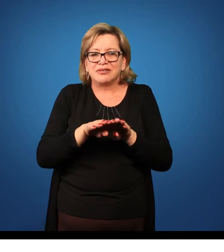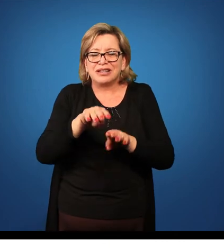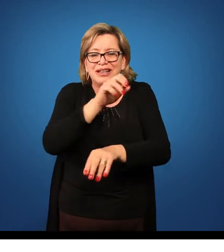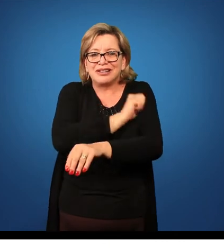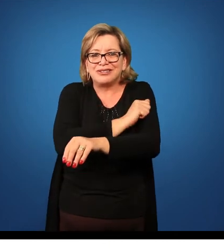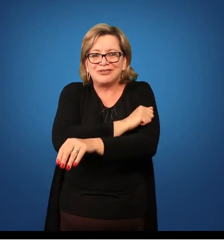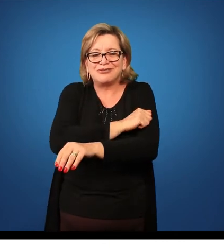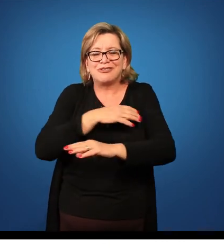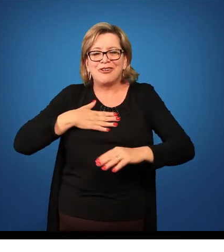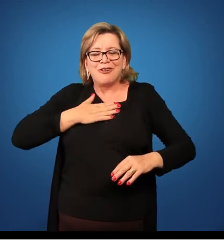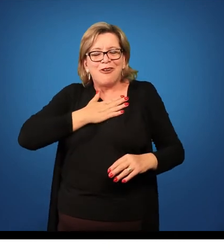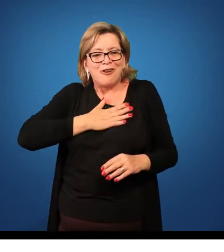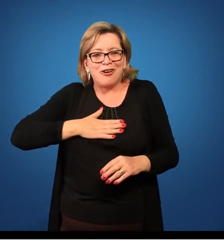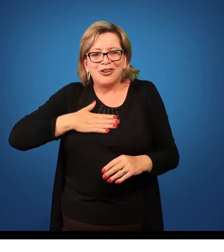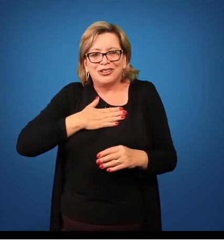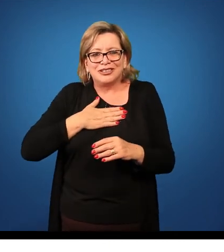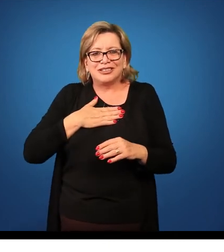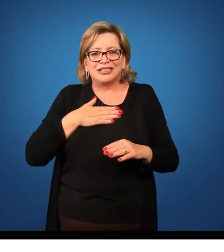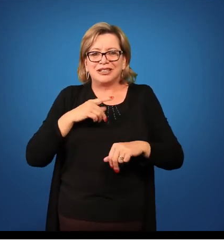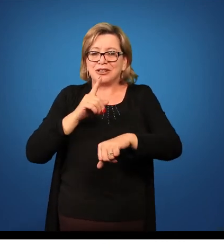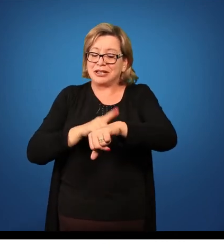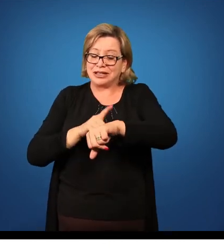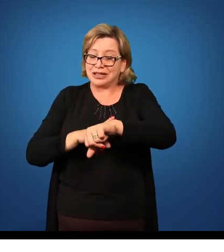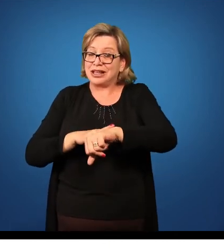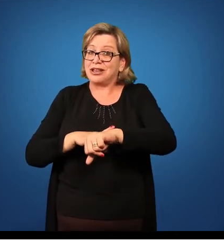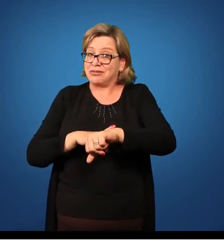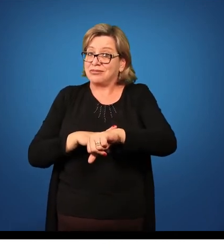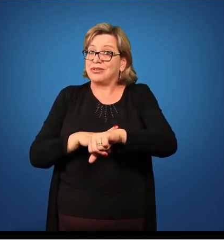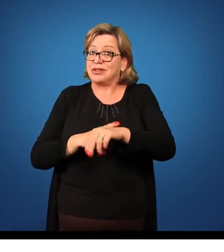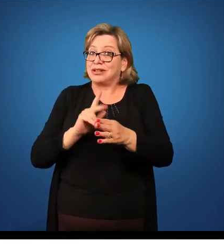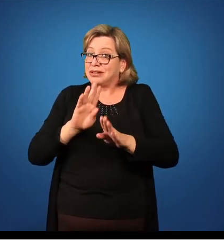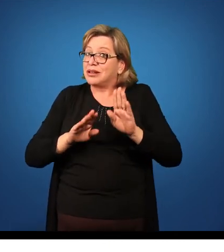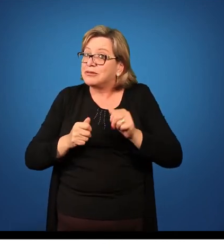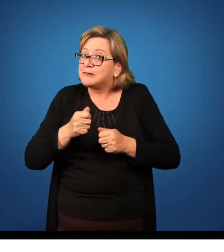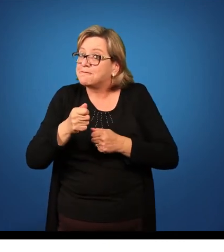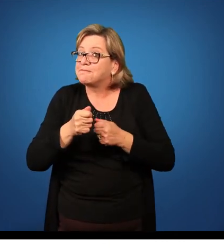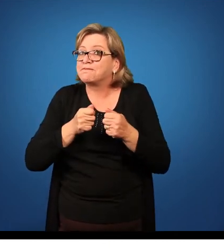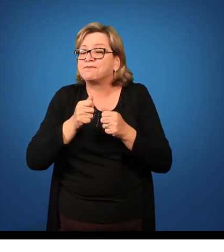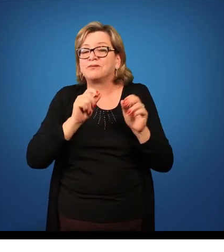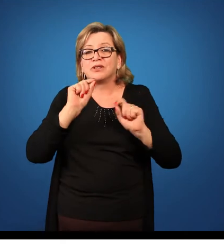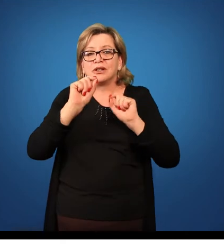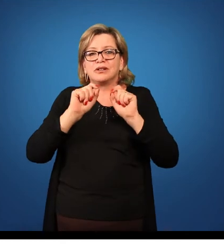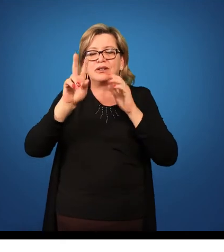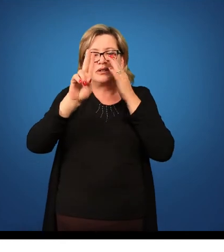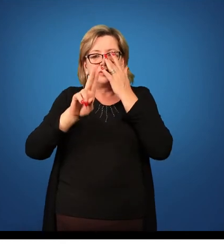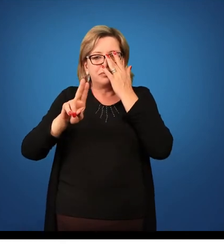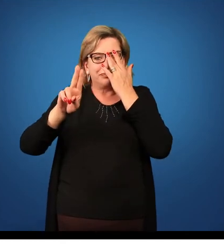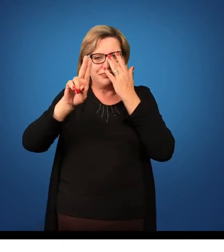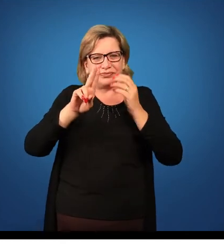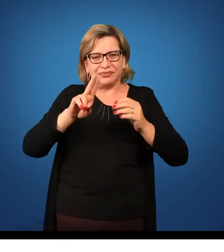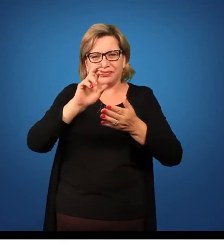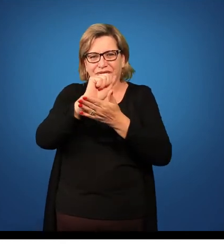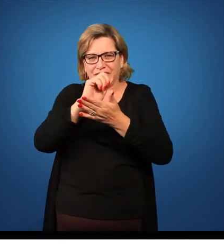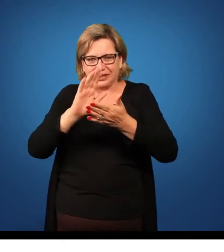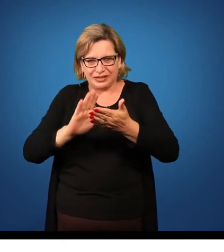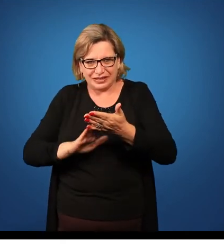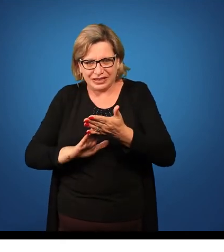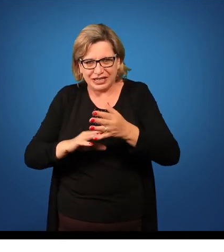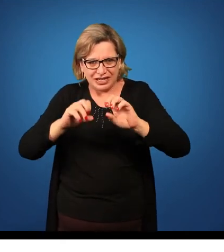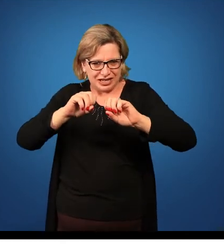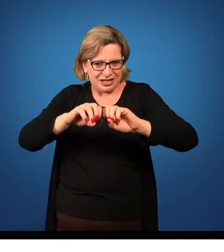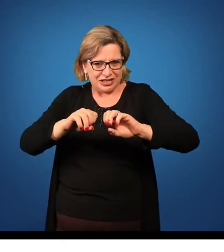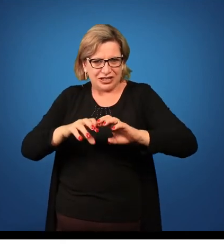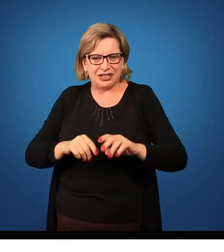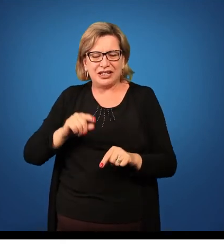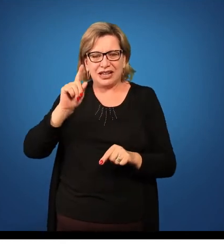determinado conteúdo. Controle o seu tempo, nós já comentamos sobre isso, então controle o tempo que você vai utilizar na sua aula, para as suas atividades,